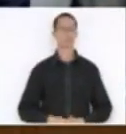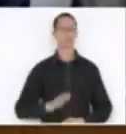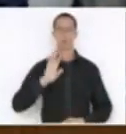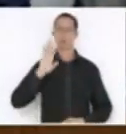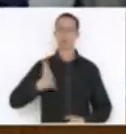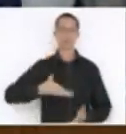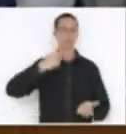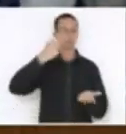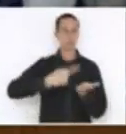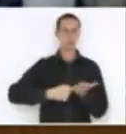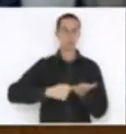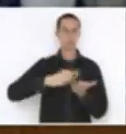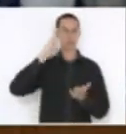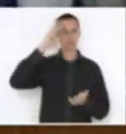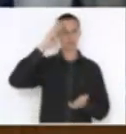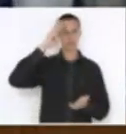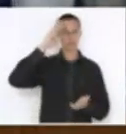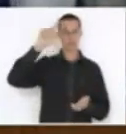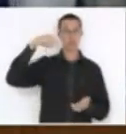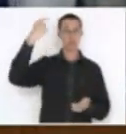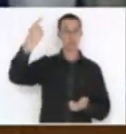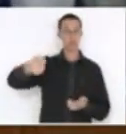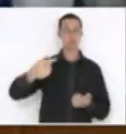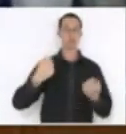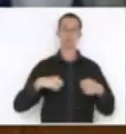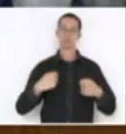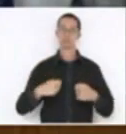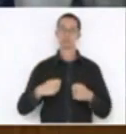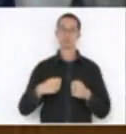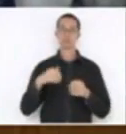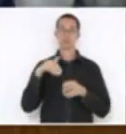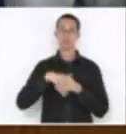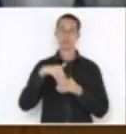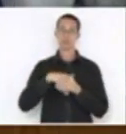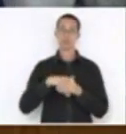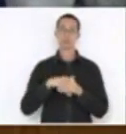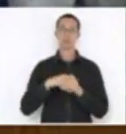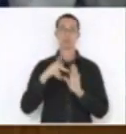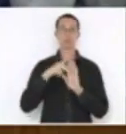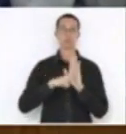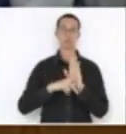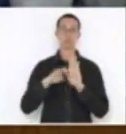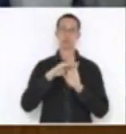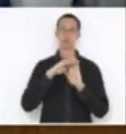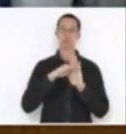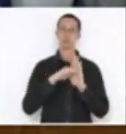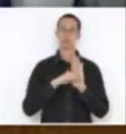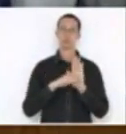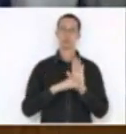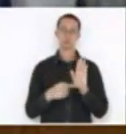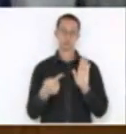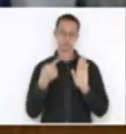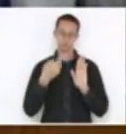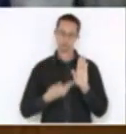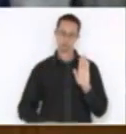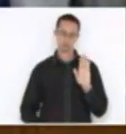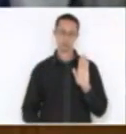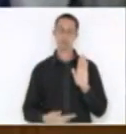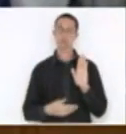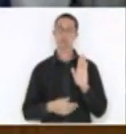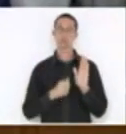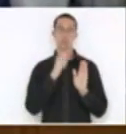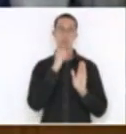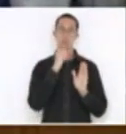-feira, sem problema nenhum. Nós temos que deliberar os projetos que estão... que não deliberamos ainda. Não votamos nem o projeto